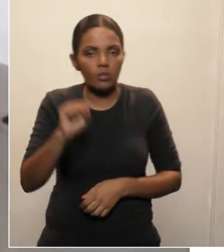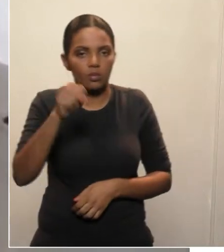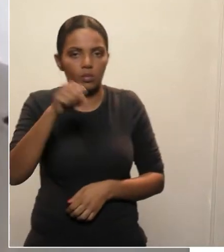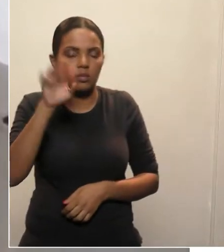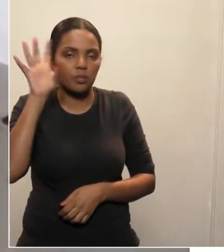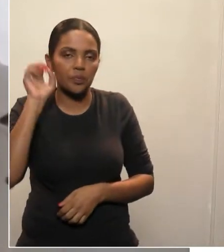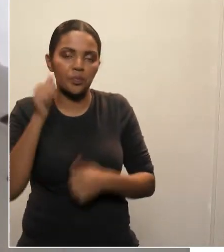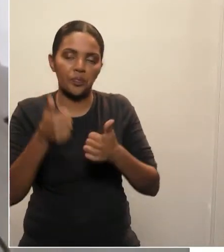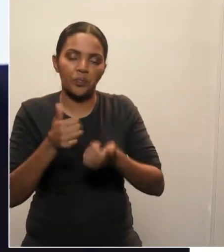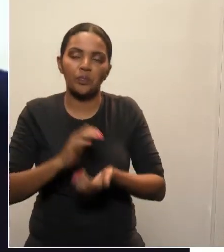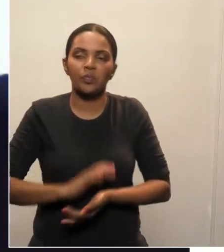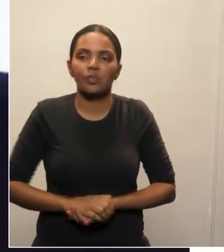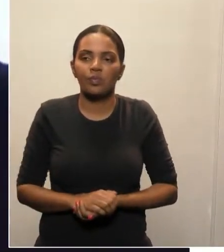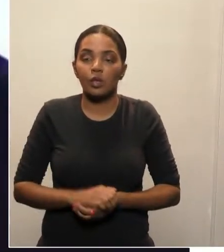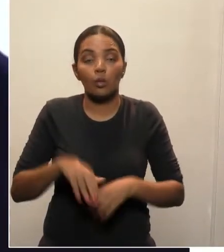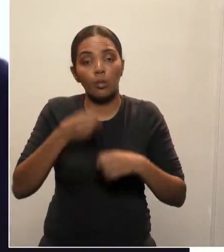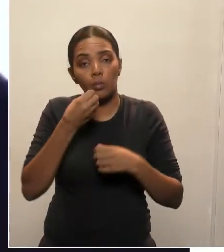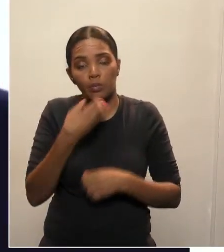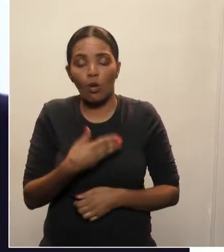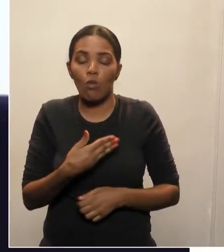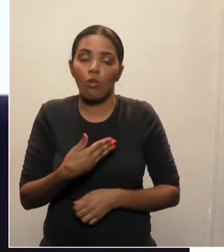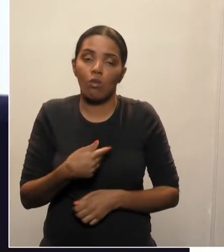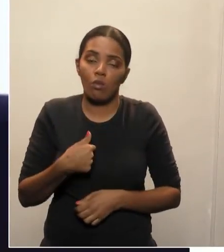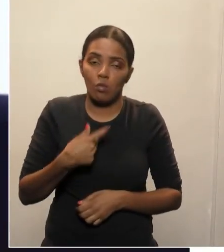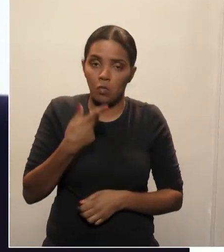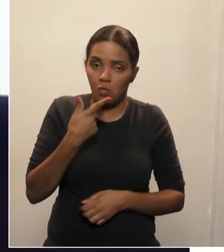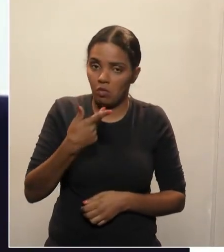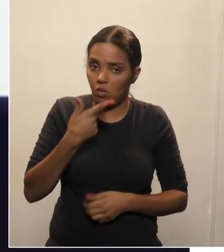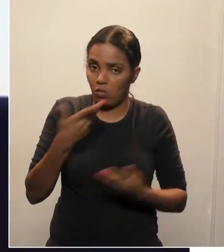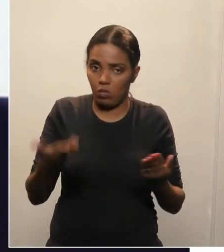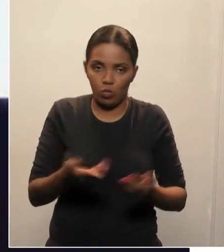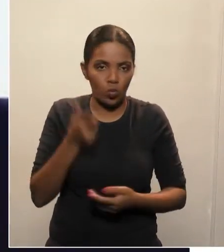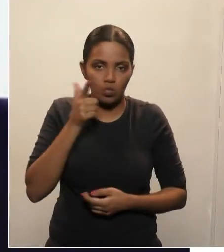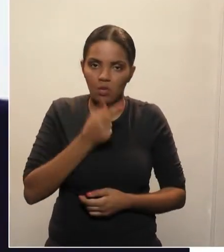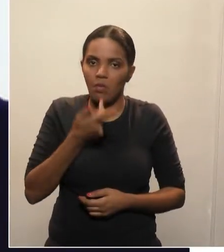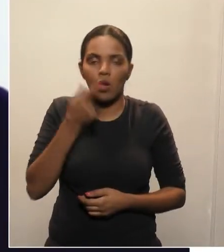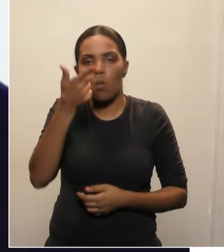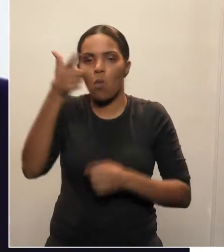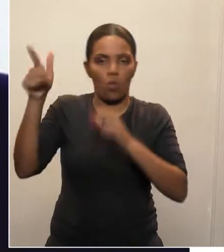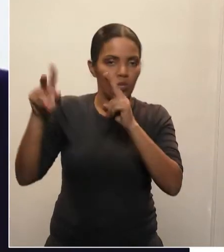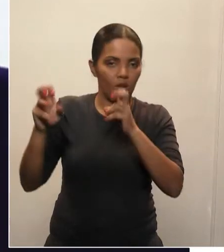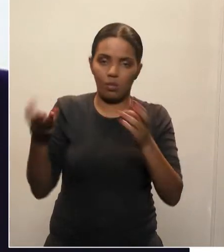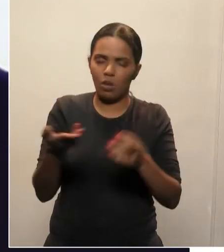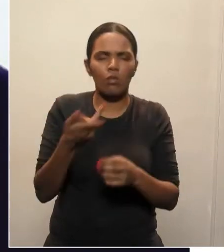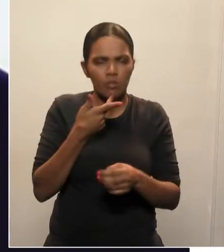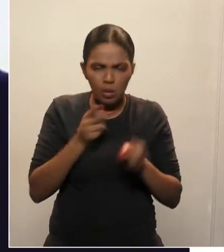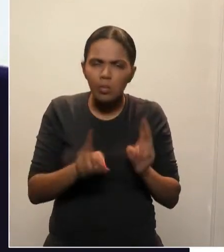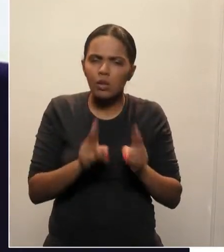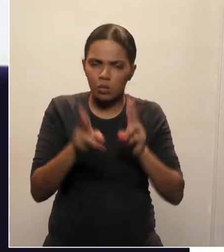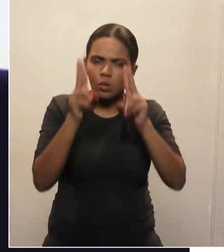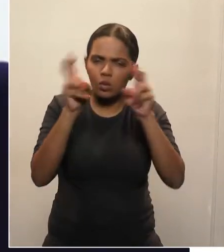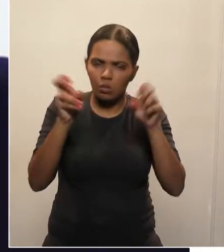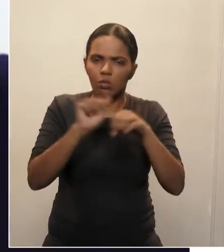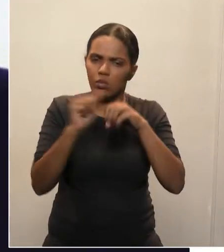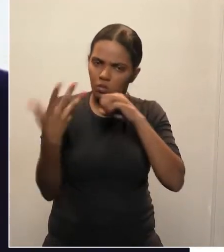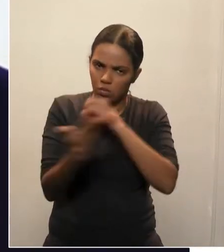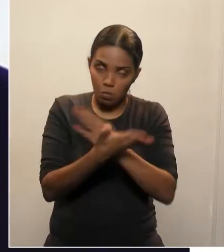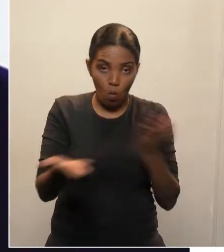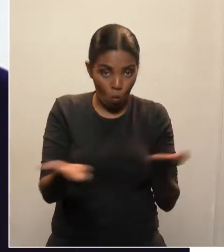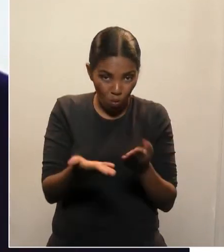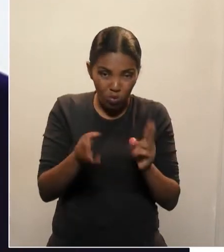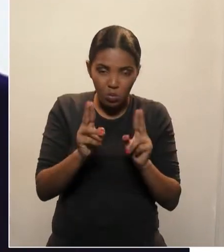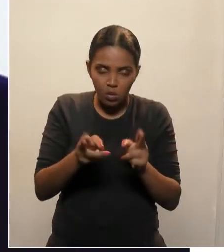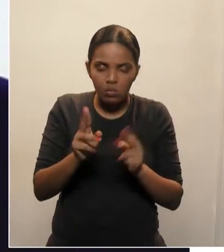Bom, presidente, a pauta não podia ser outra, vamos tratar de coronavírus. Hoje mesmo eu já adotei algumas providências em relação a isso.